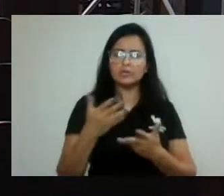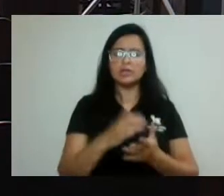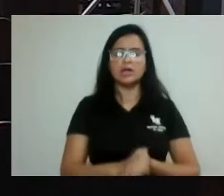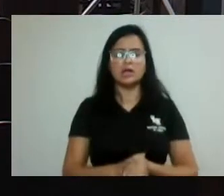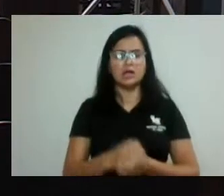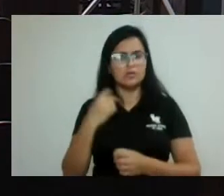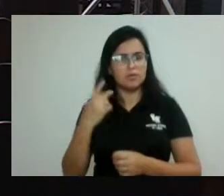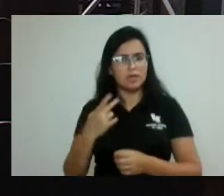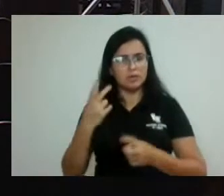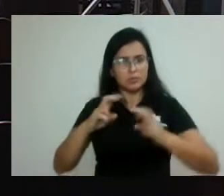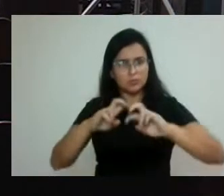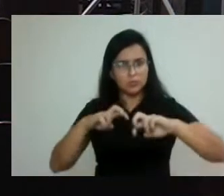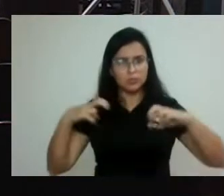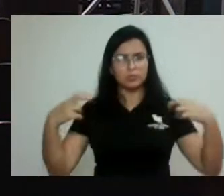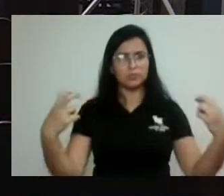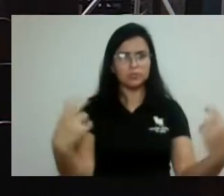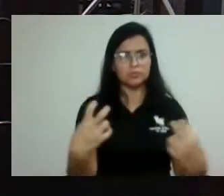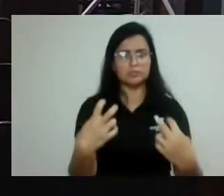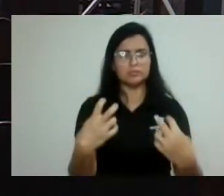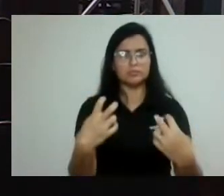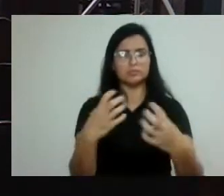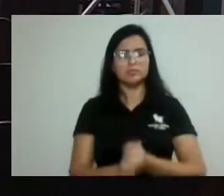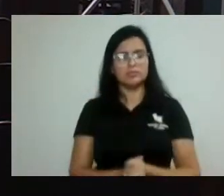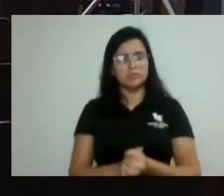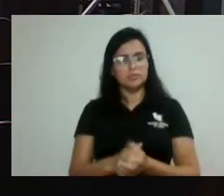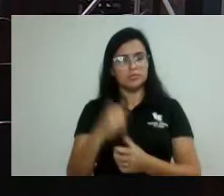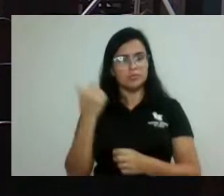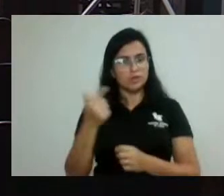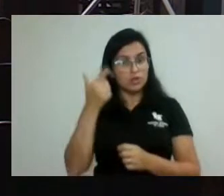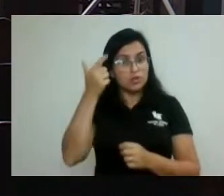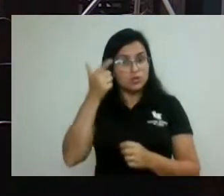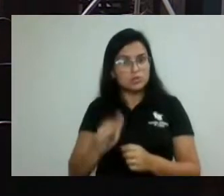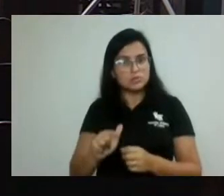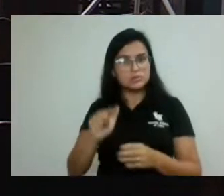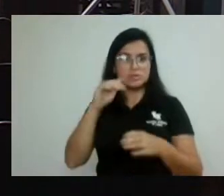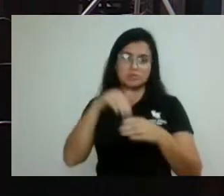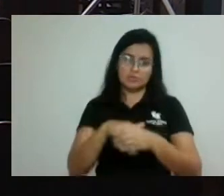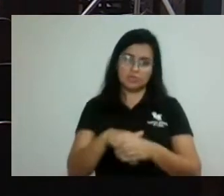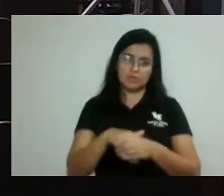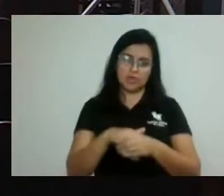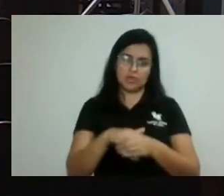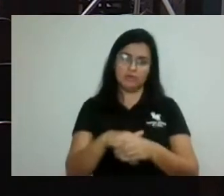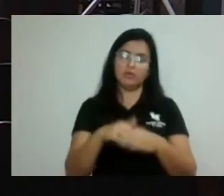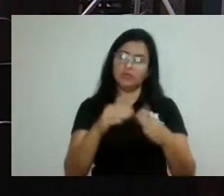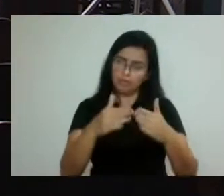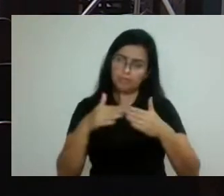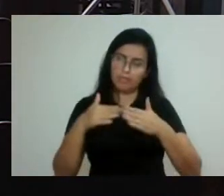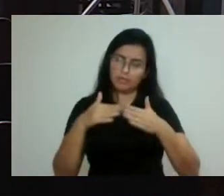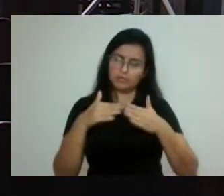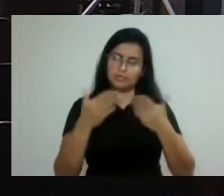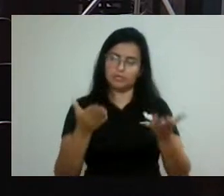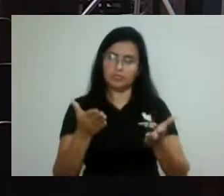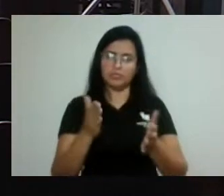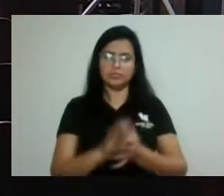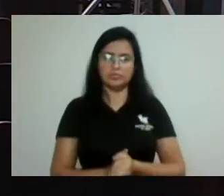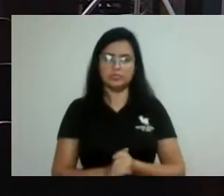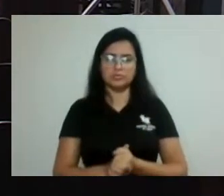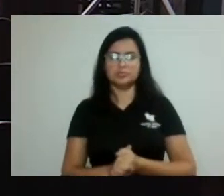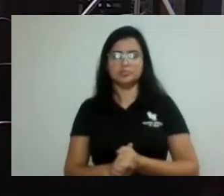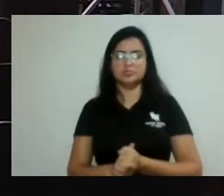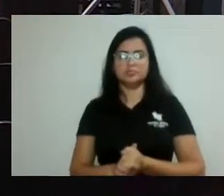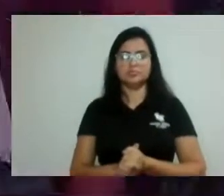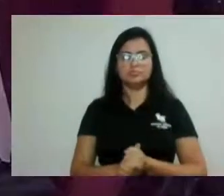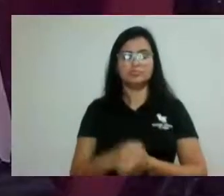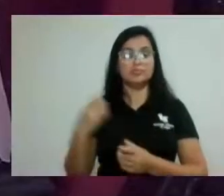bancada, para que nós possamos fazer a votação. Por gentileza. Expõe sobre a denominação de logradouro dos